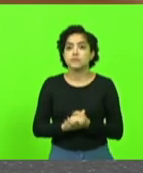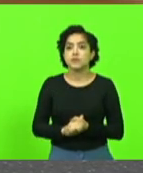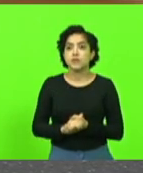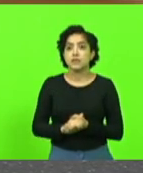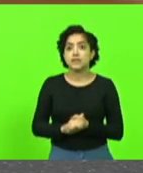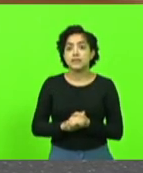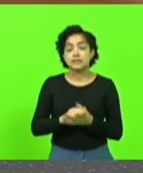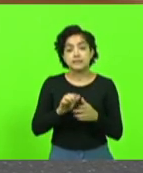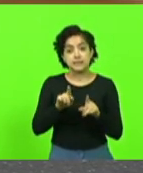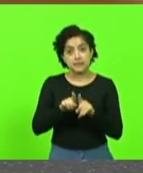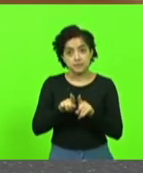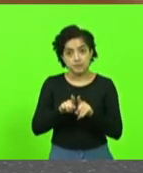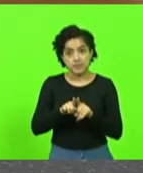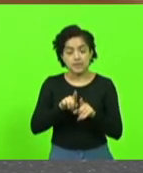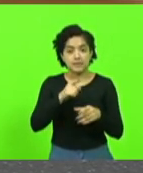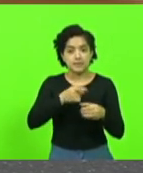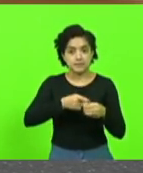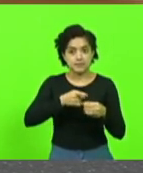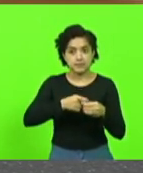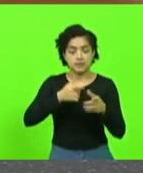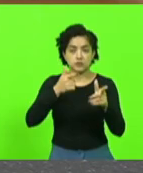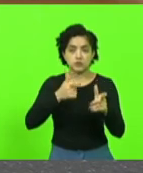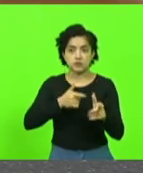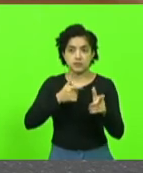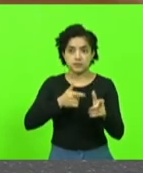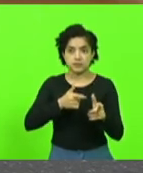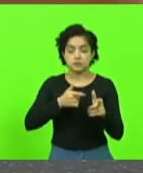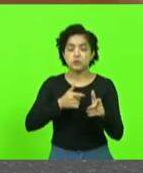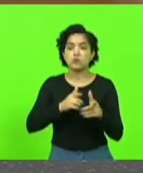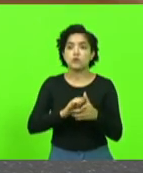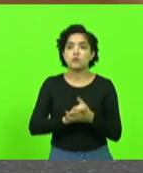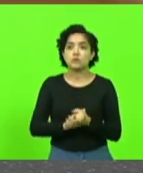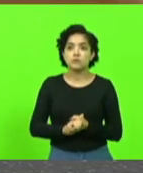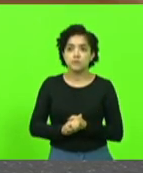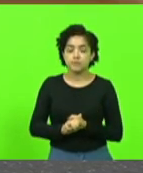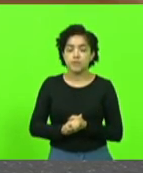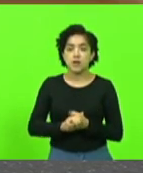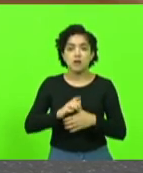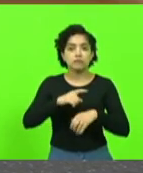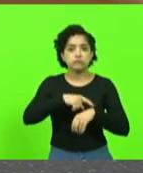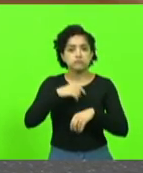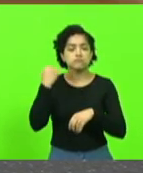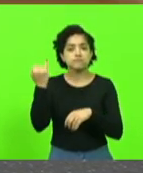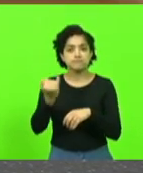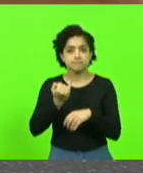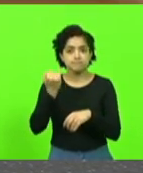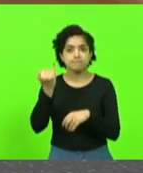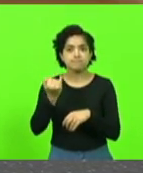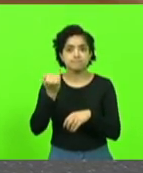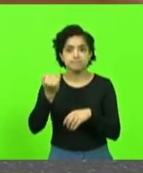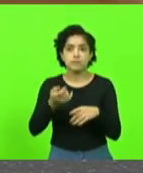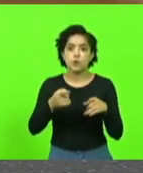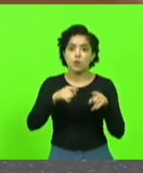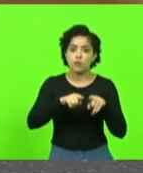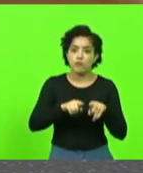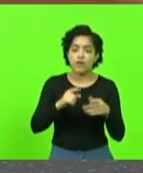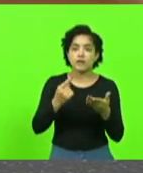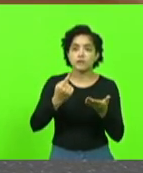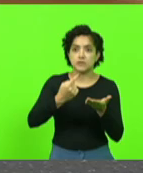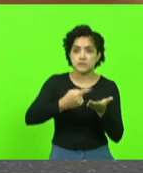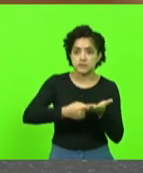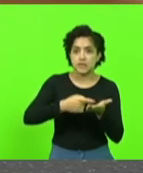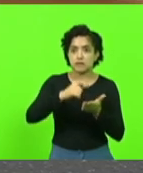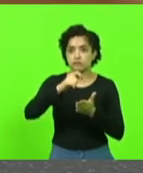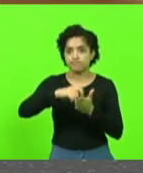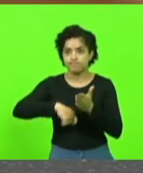Caçador, um momento extremamente importante, convênios que foram assinados com as